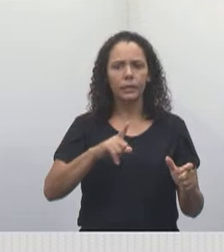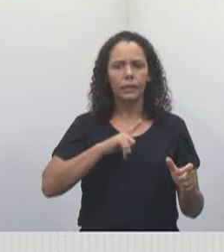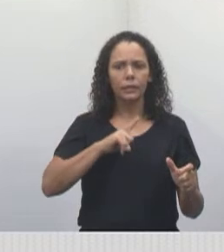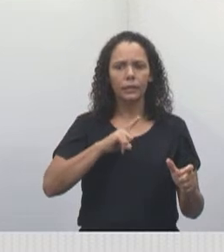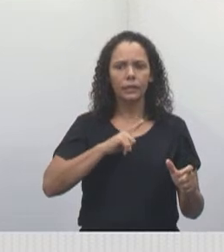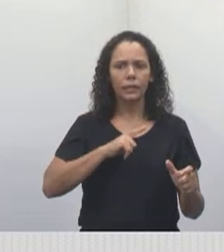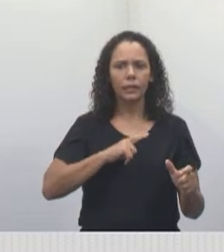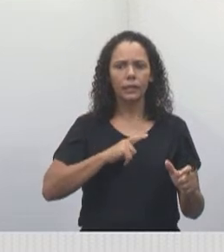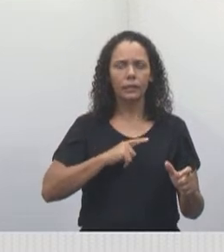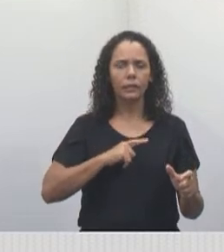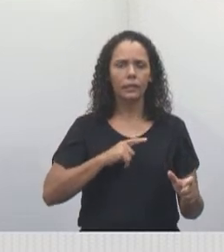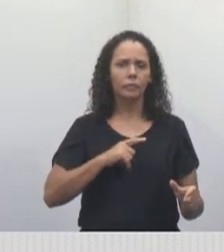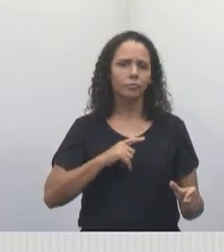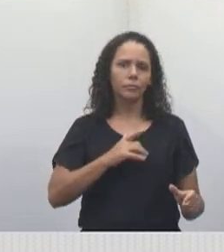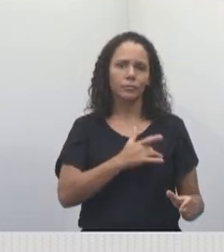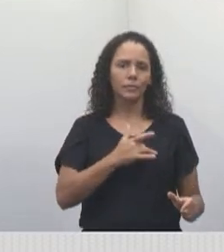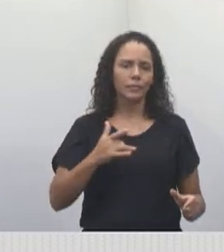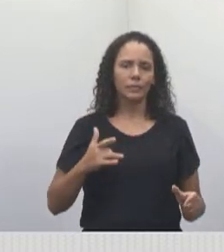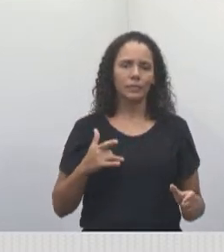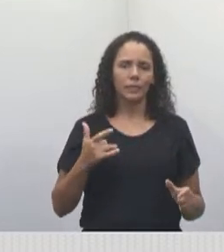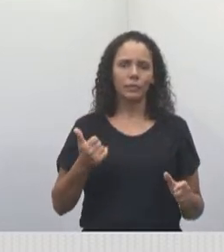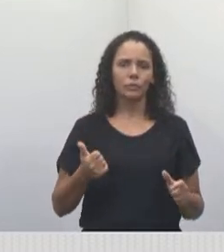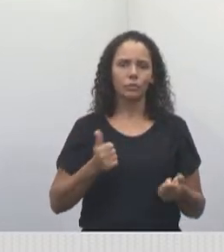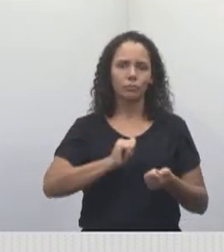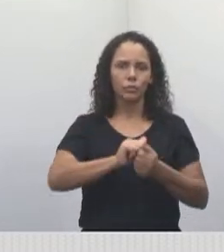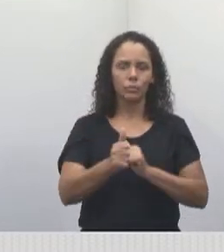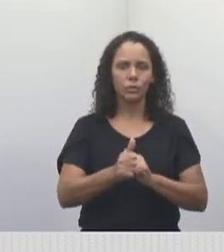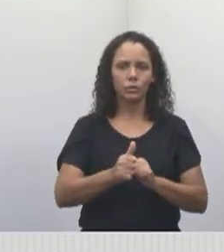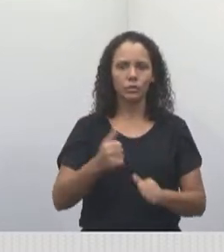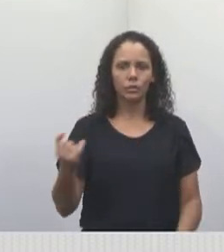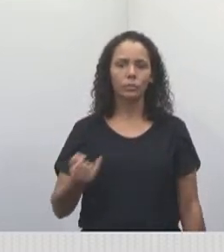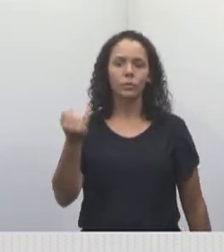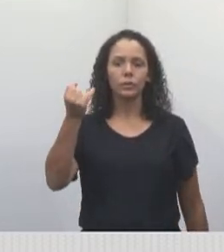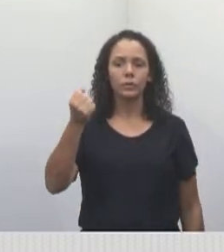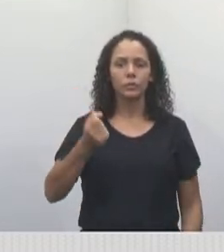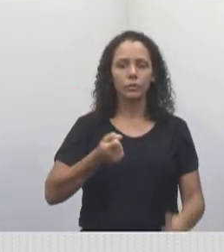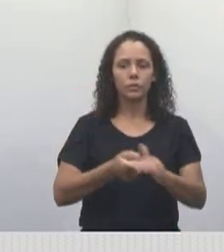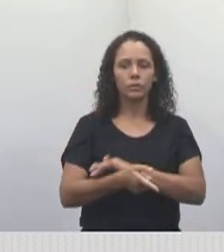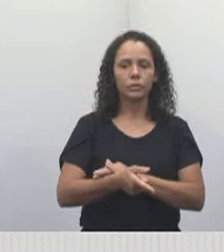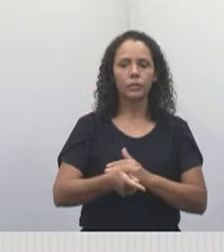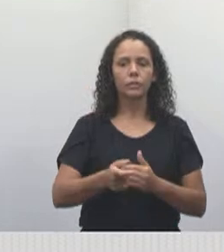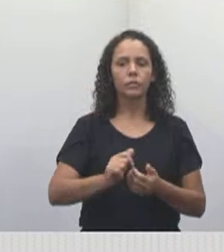prática sadia de esporte. Isso é fundamental para a gente, investir no esporte.